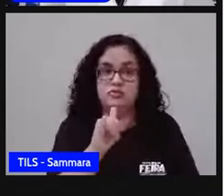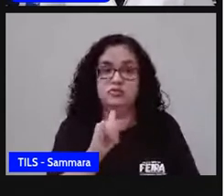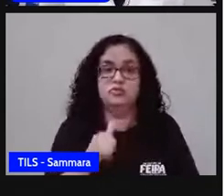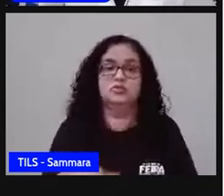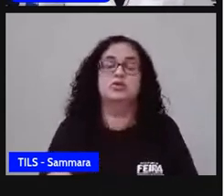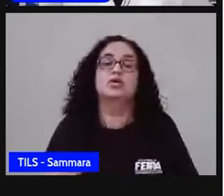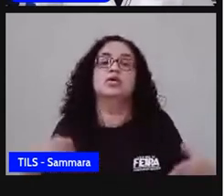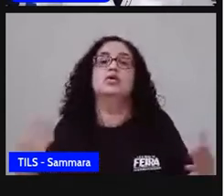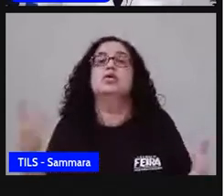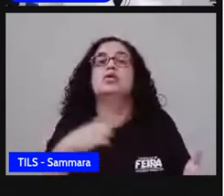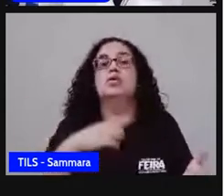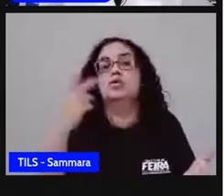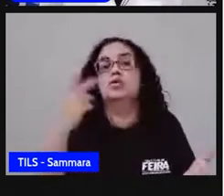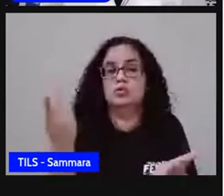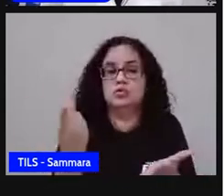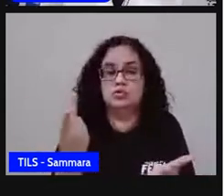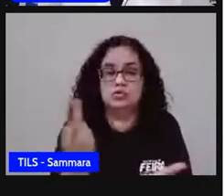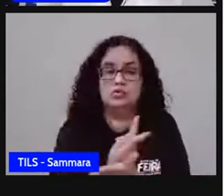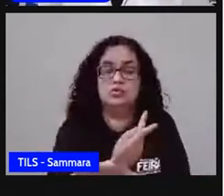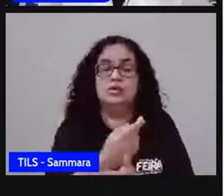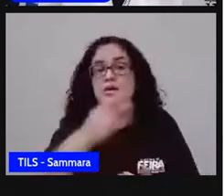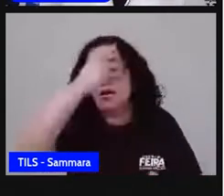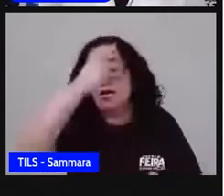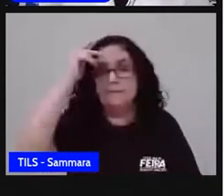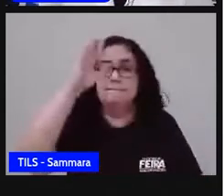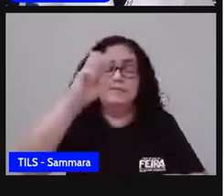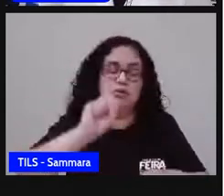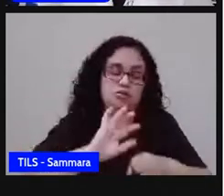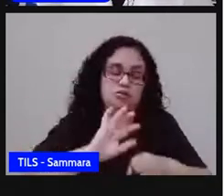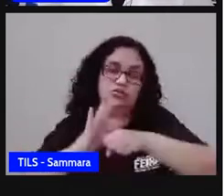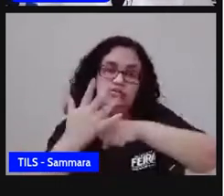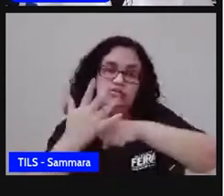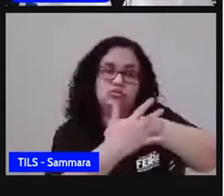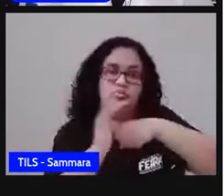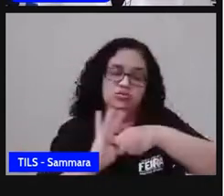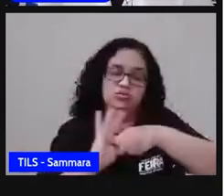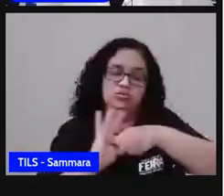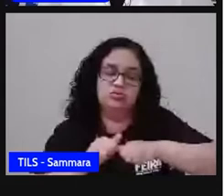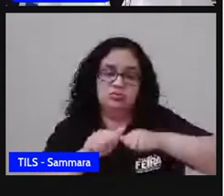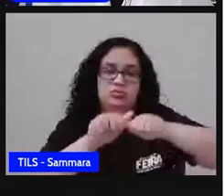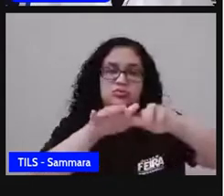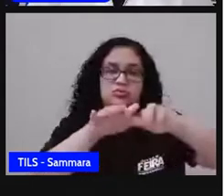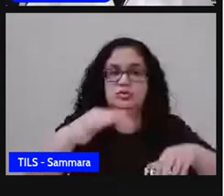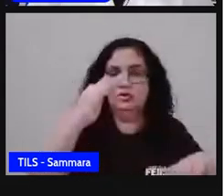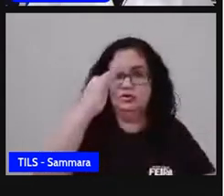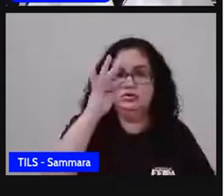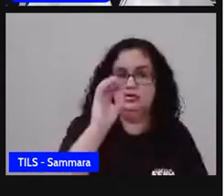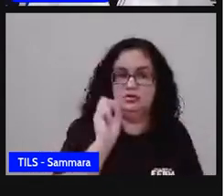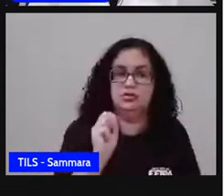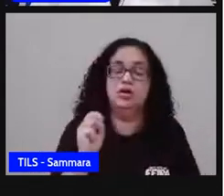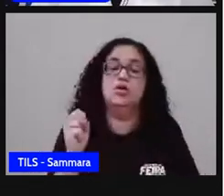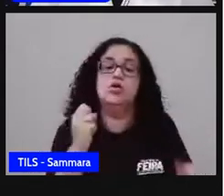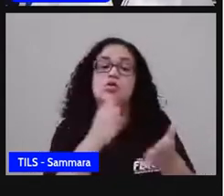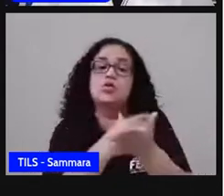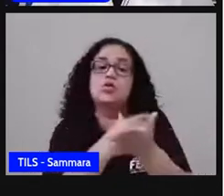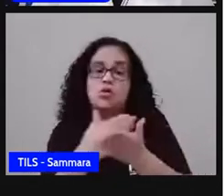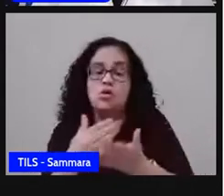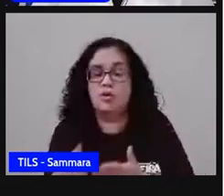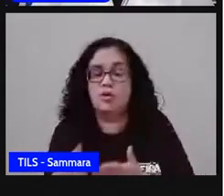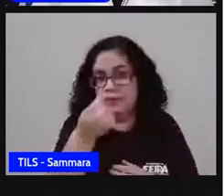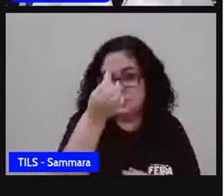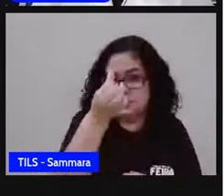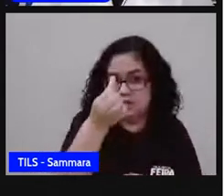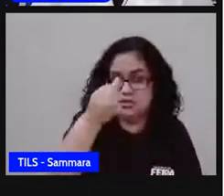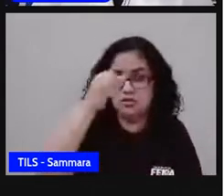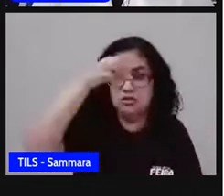os casos acumulados de infecção por coronavírus em Feira de Santana. Começando do dia 6 de